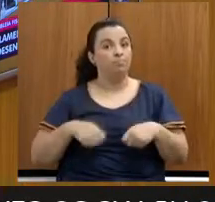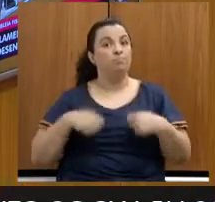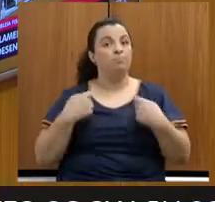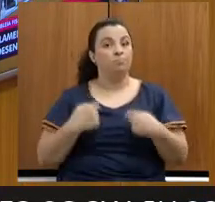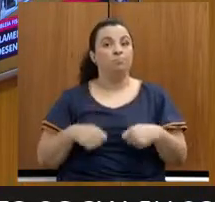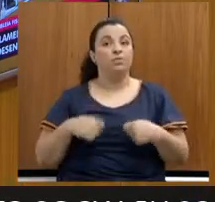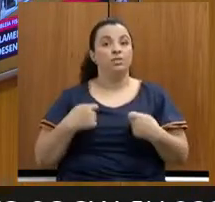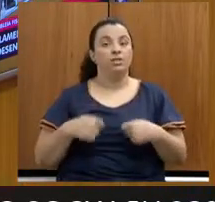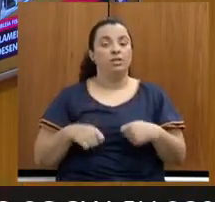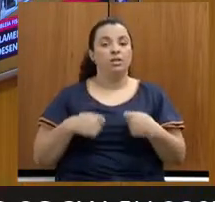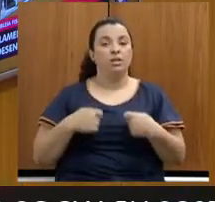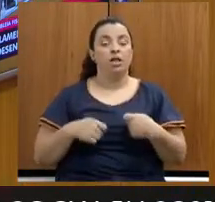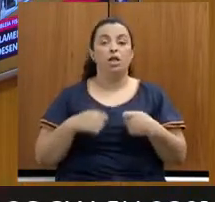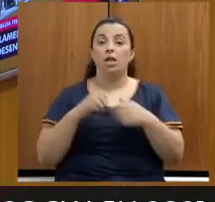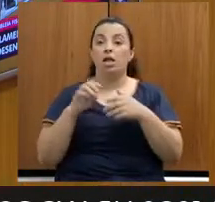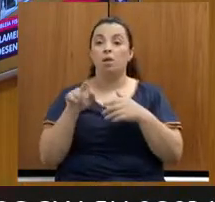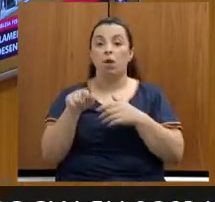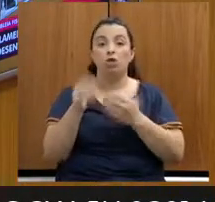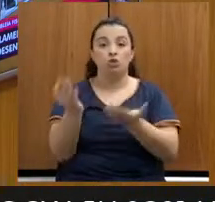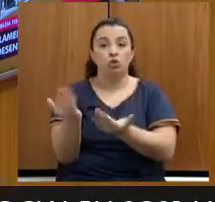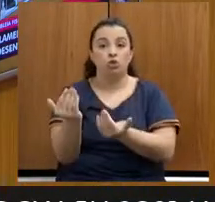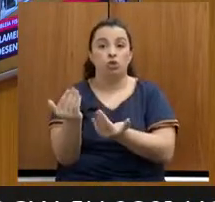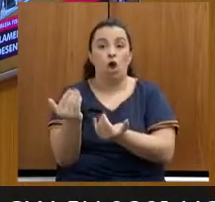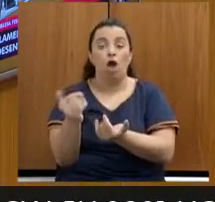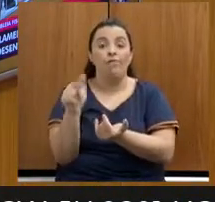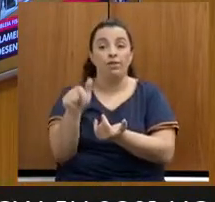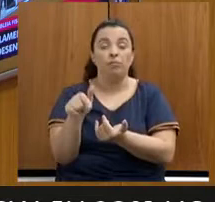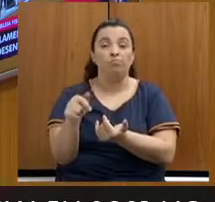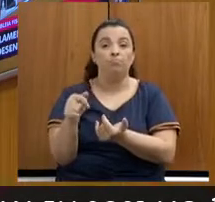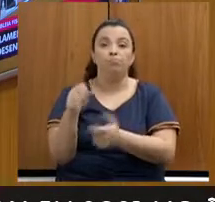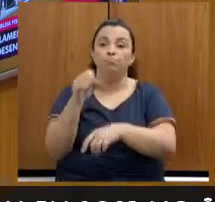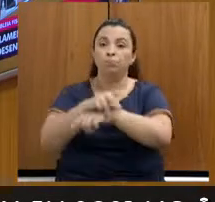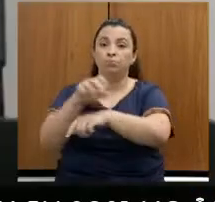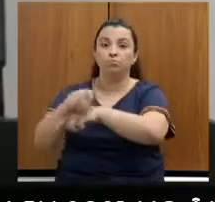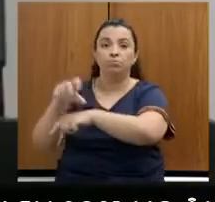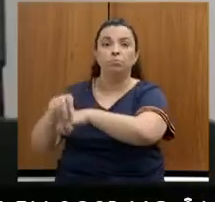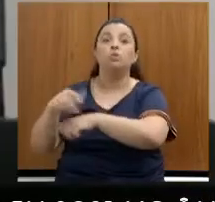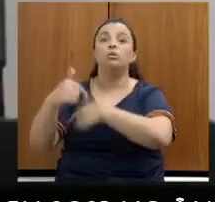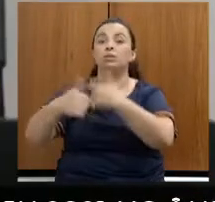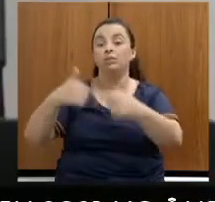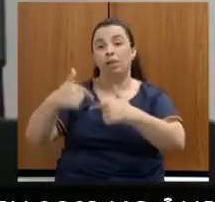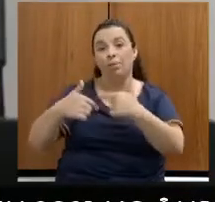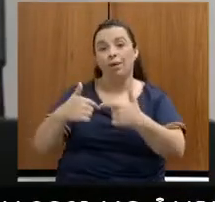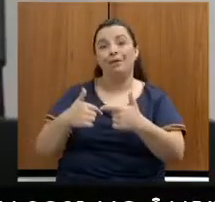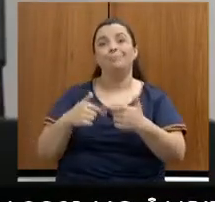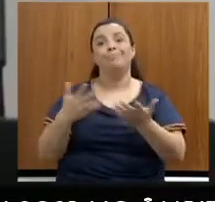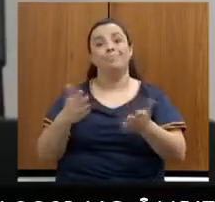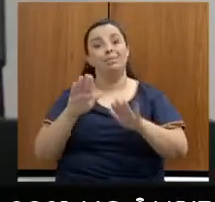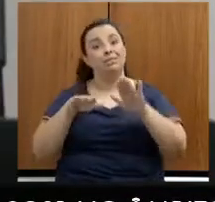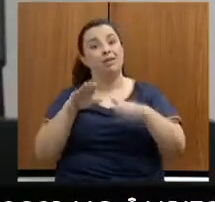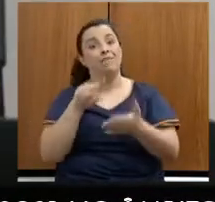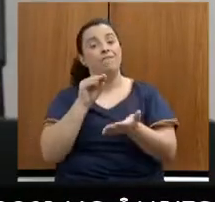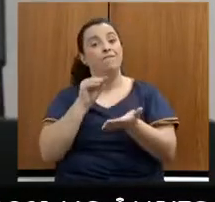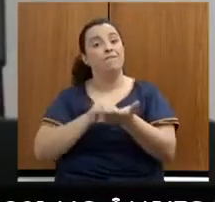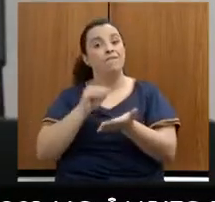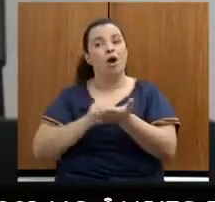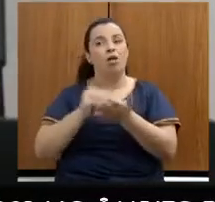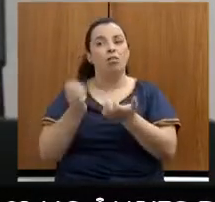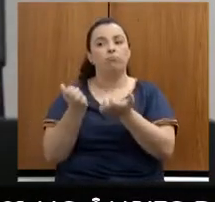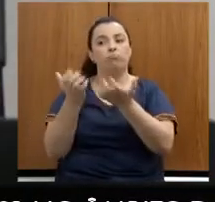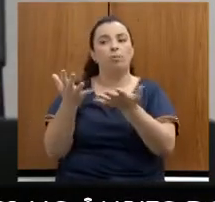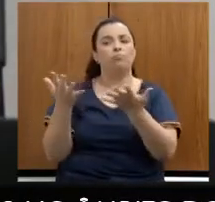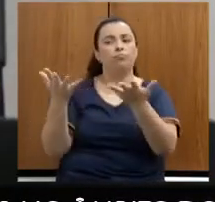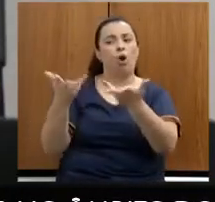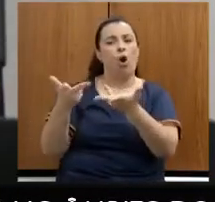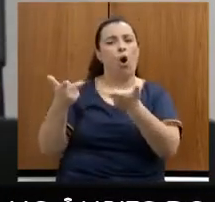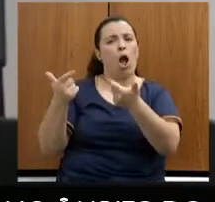emprego para essa juventude que vem e está faltando a qualificação mesmo, porque várias vagas